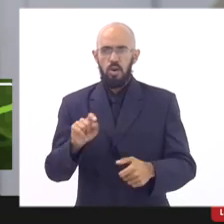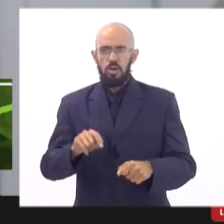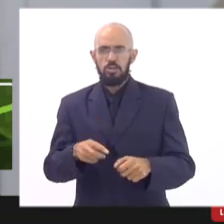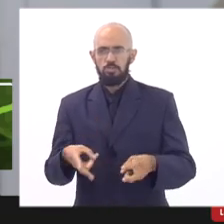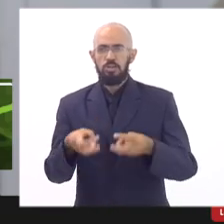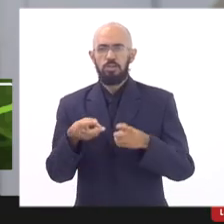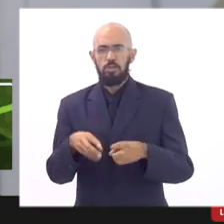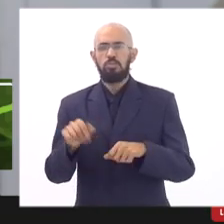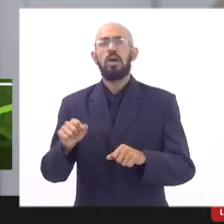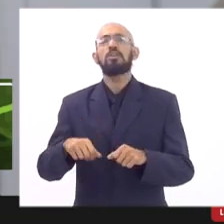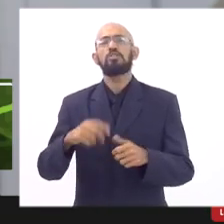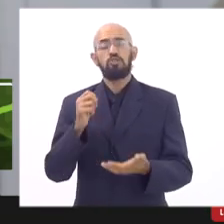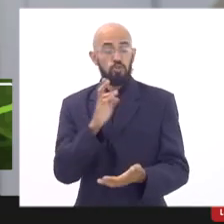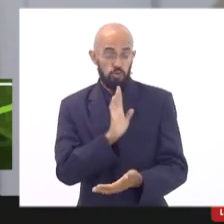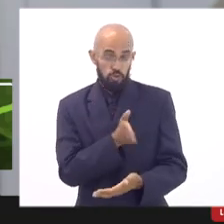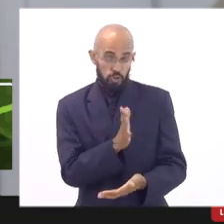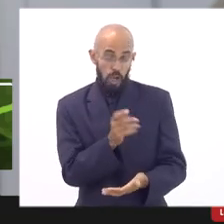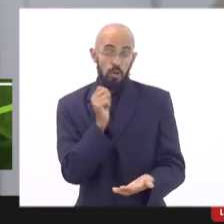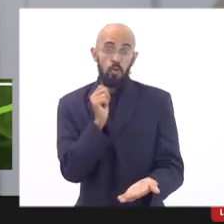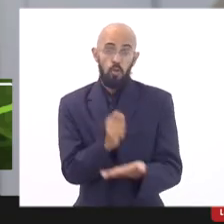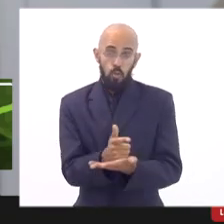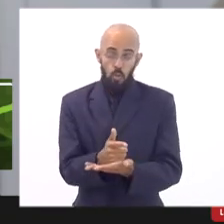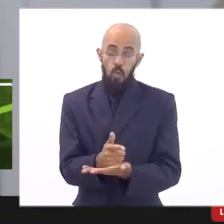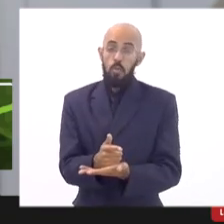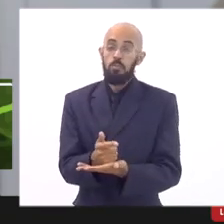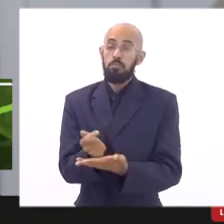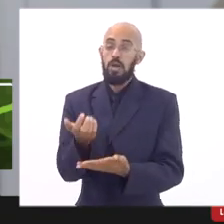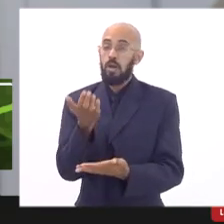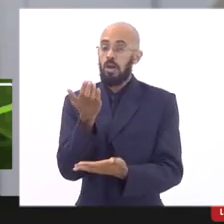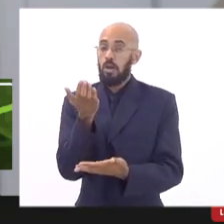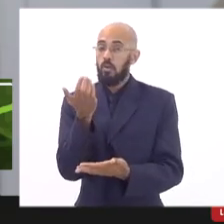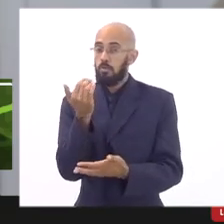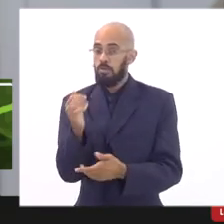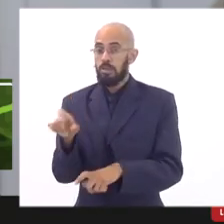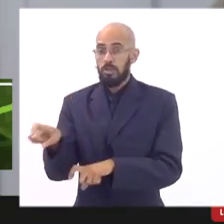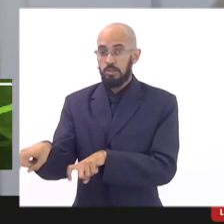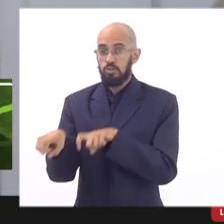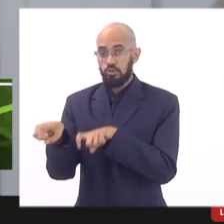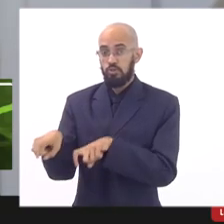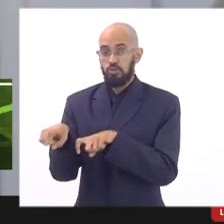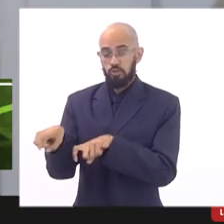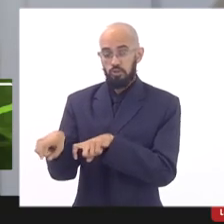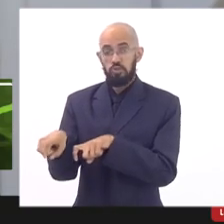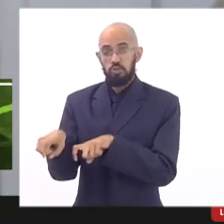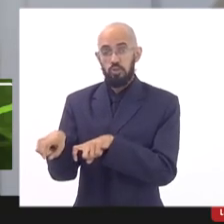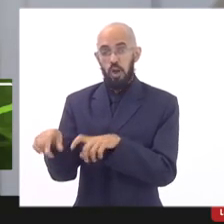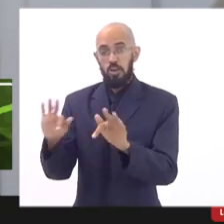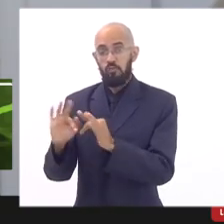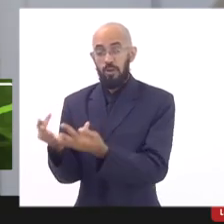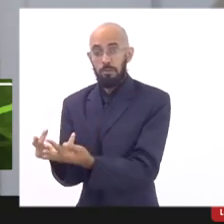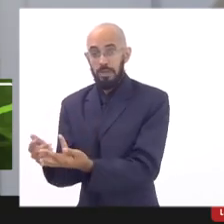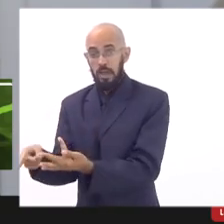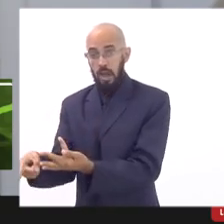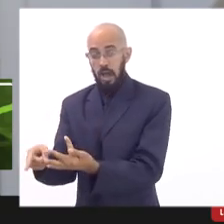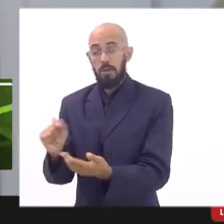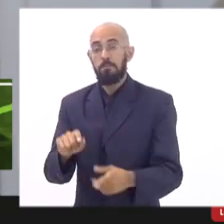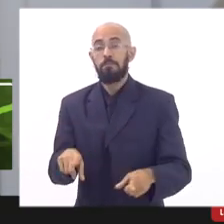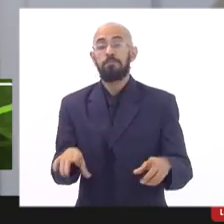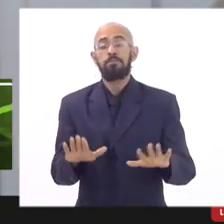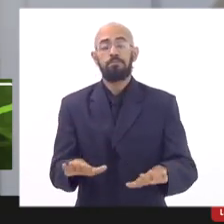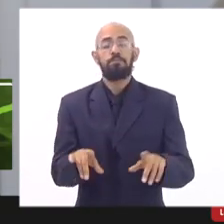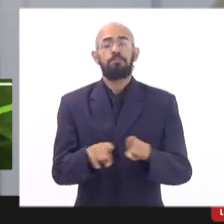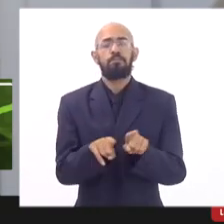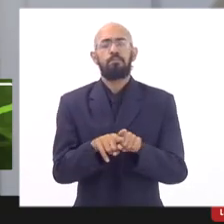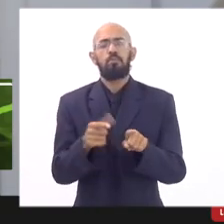agroecológicos na agricultura familiar mas isso a gente pode tratar num ponto mais para frente mas em relação a um outro ponto citado